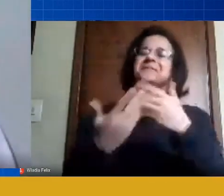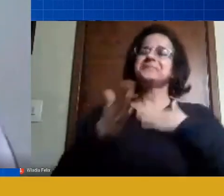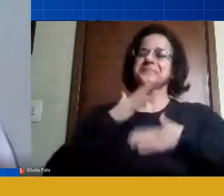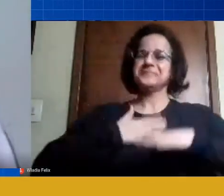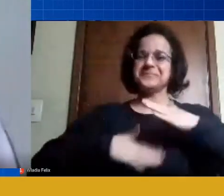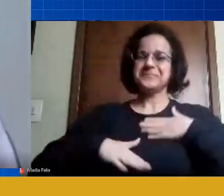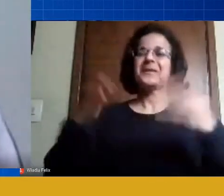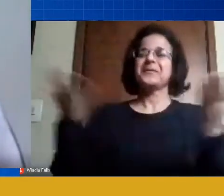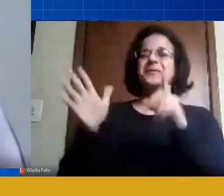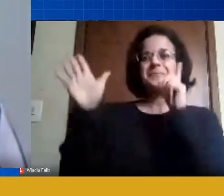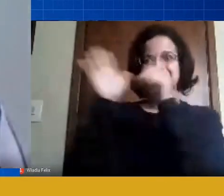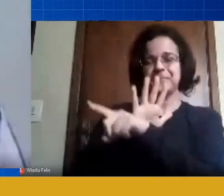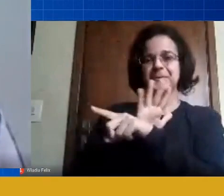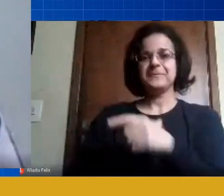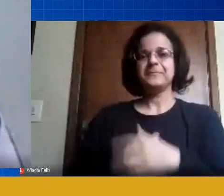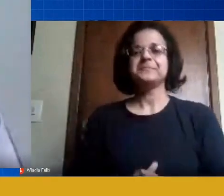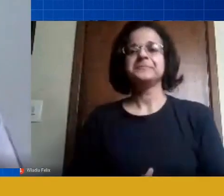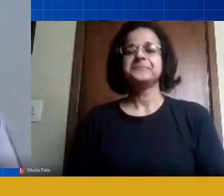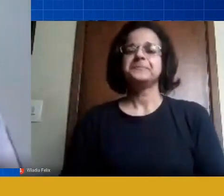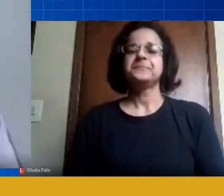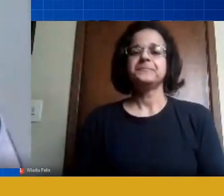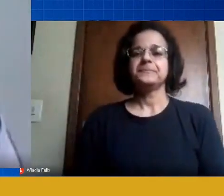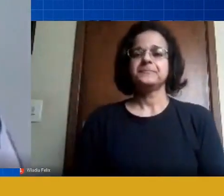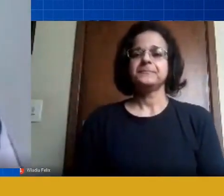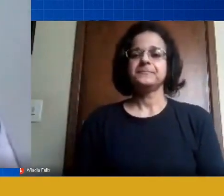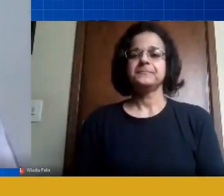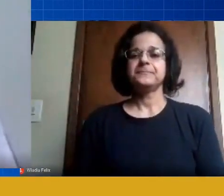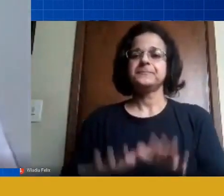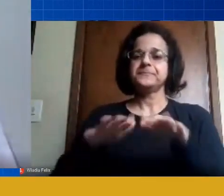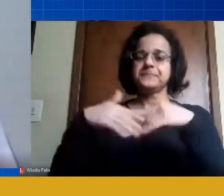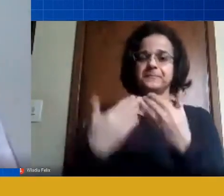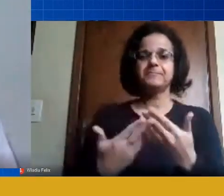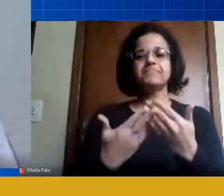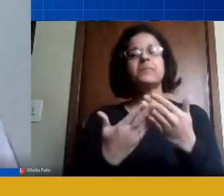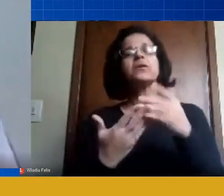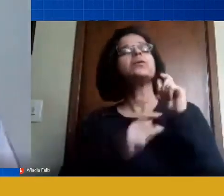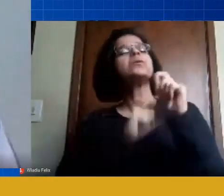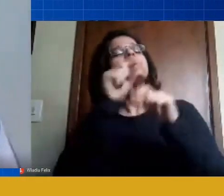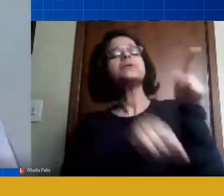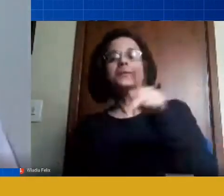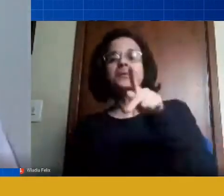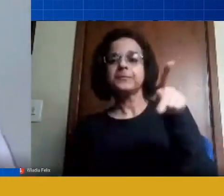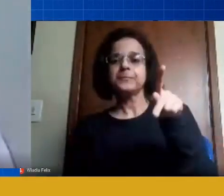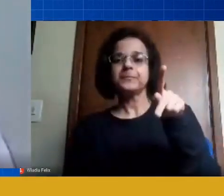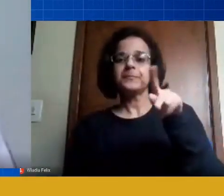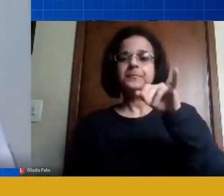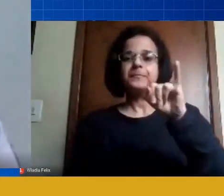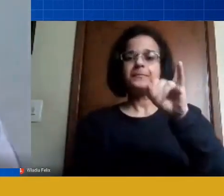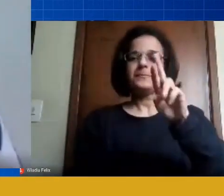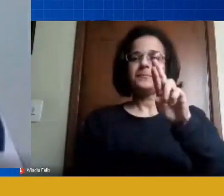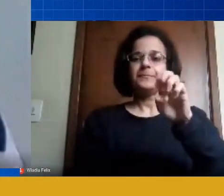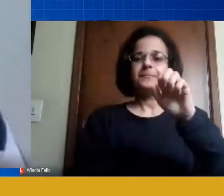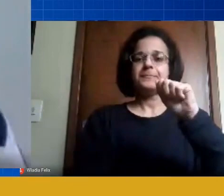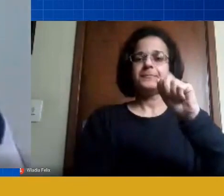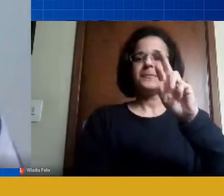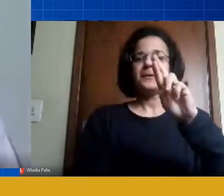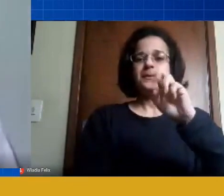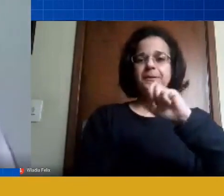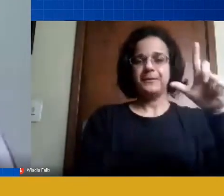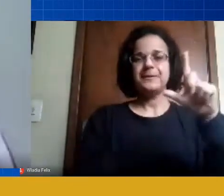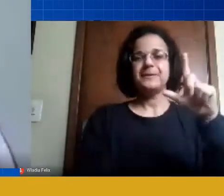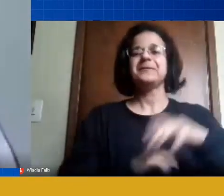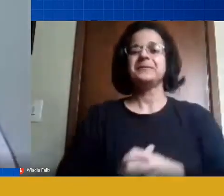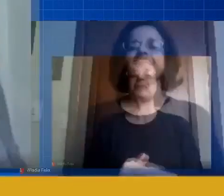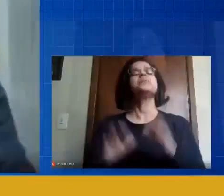nossa pergunta falando pegando esse gancho do professor Israel Vicente você está com o microfone fechado tá? Posso